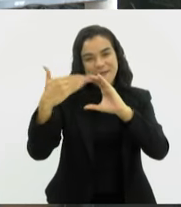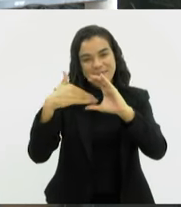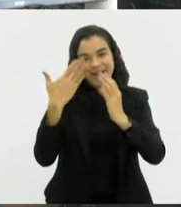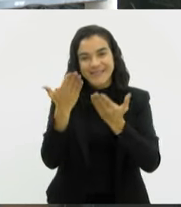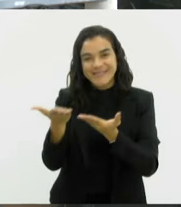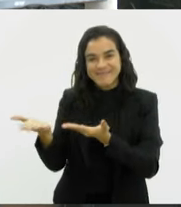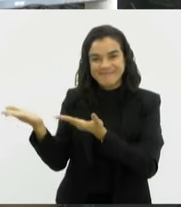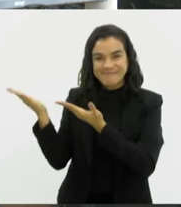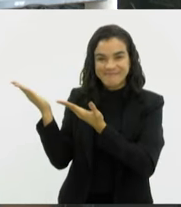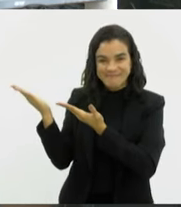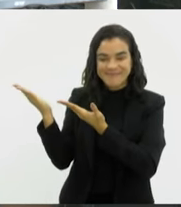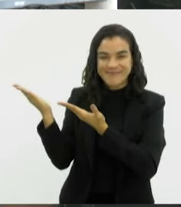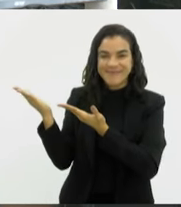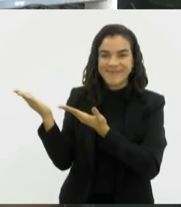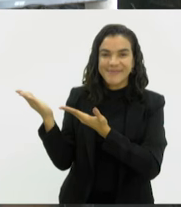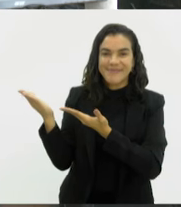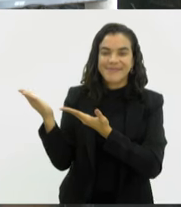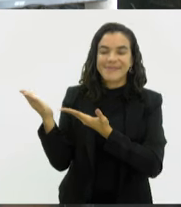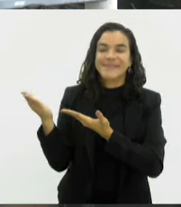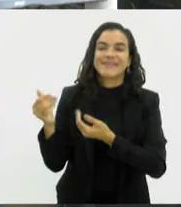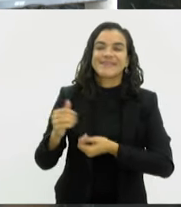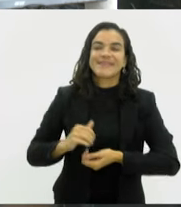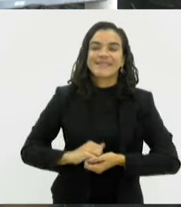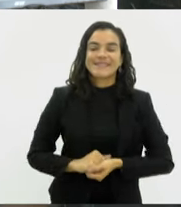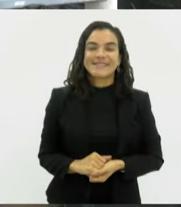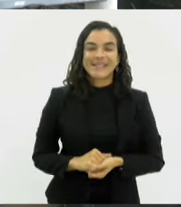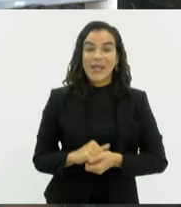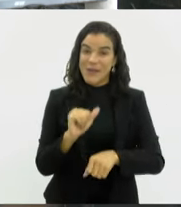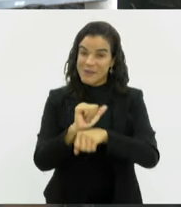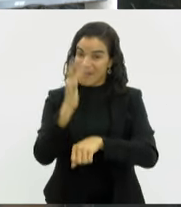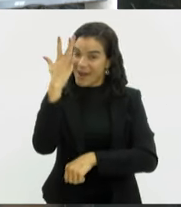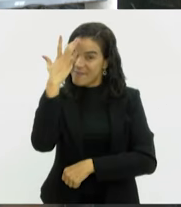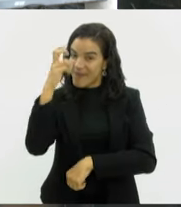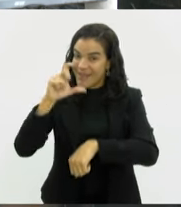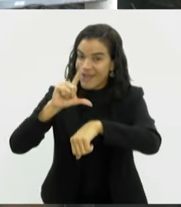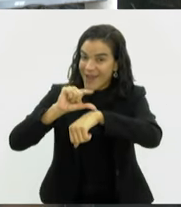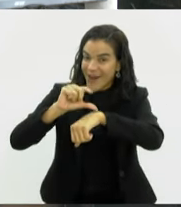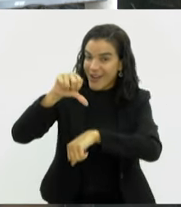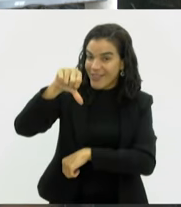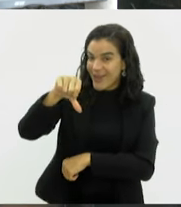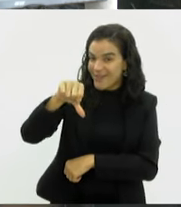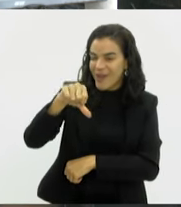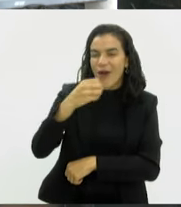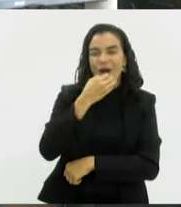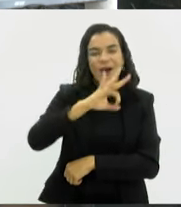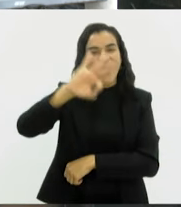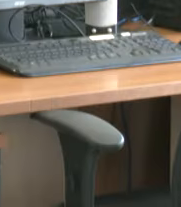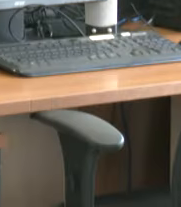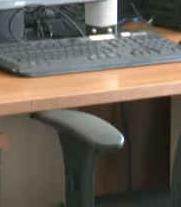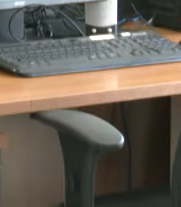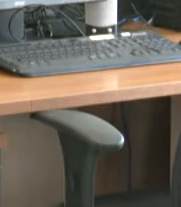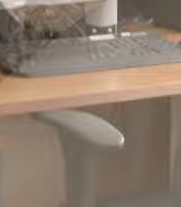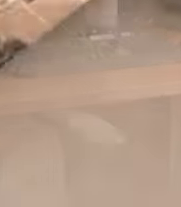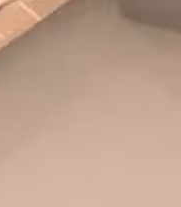.rj.gov.br Eu te espero amanhã às 9 horas. Um ótimo dia para você!